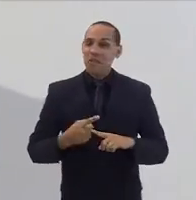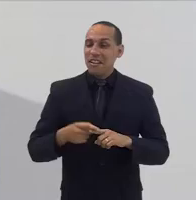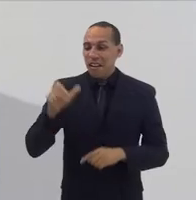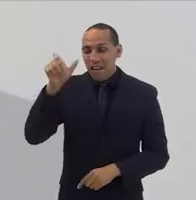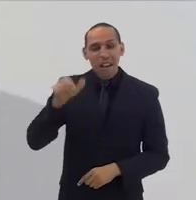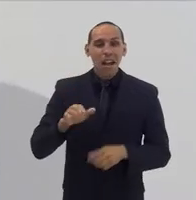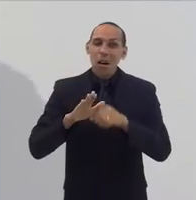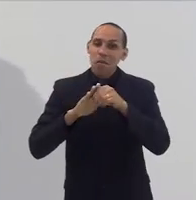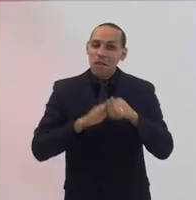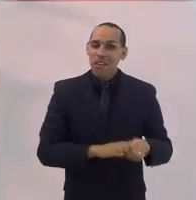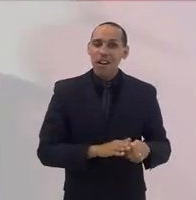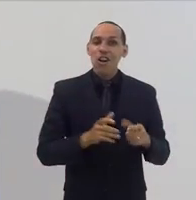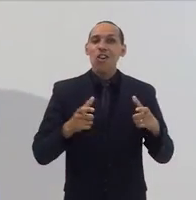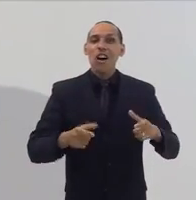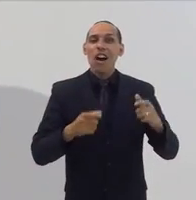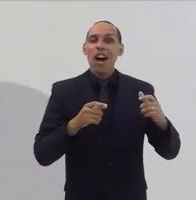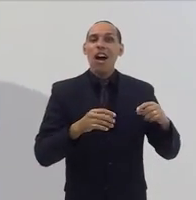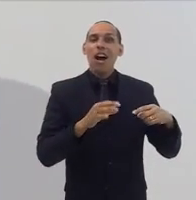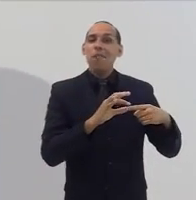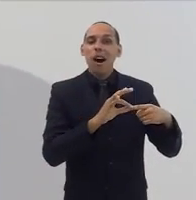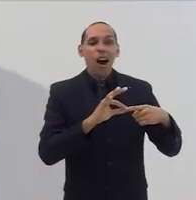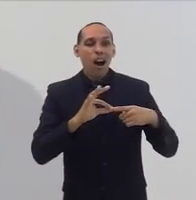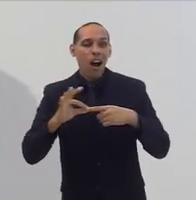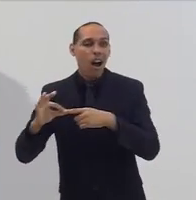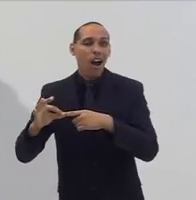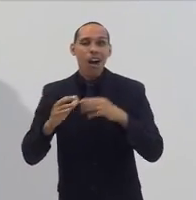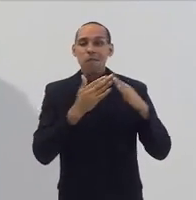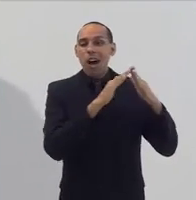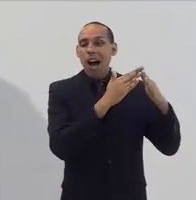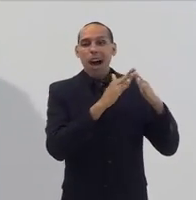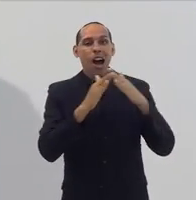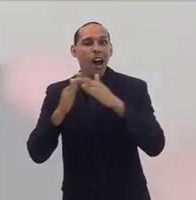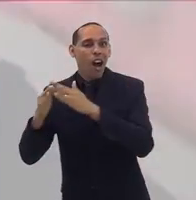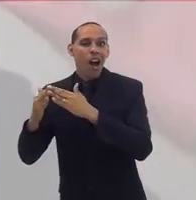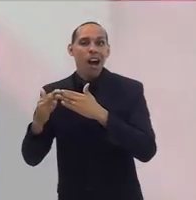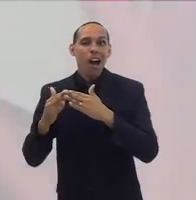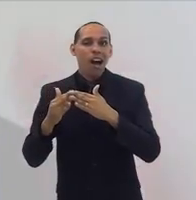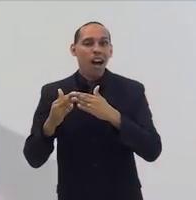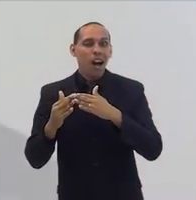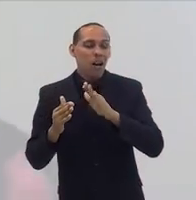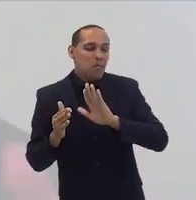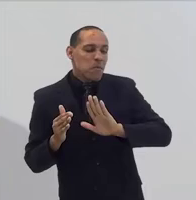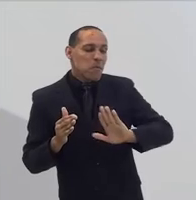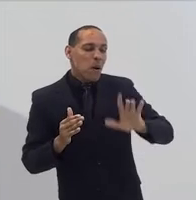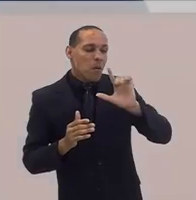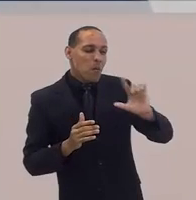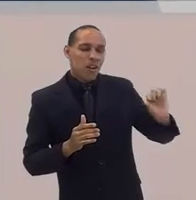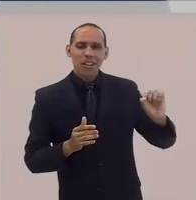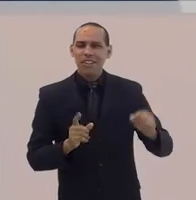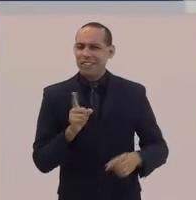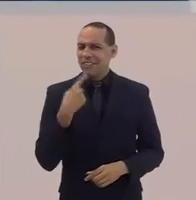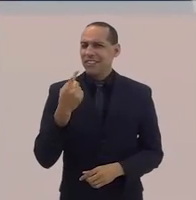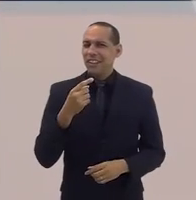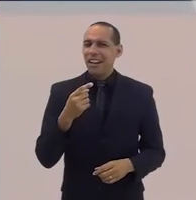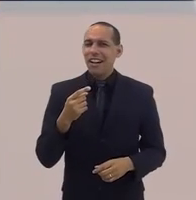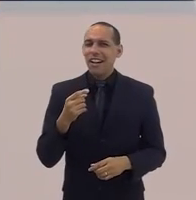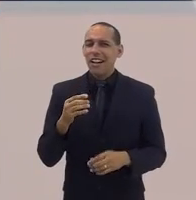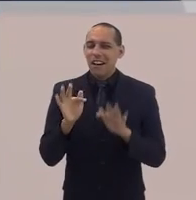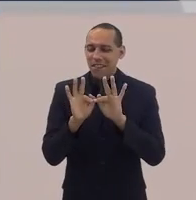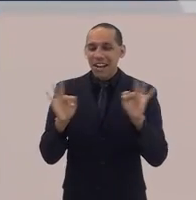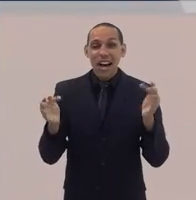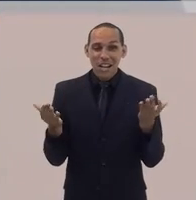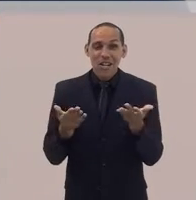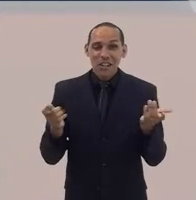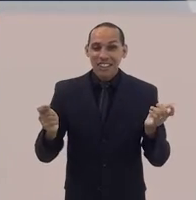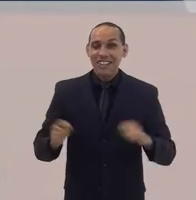esse corpo que vem da periferia, que vem da favela, que vem da margem. E a gente até poderia ouvir